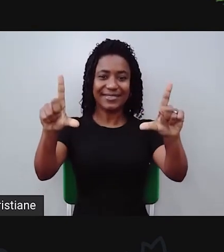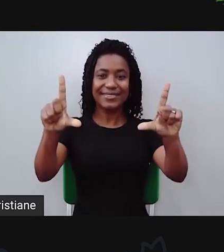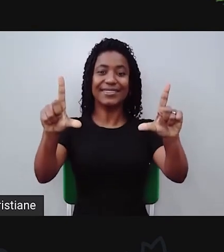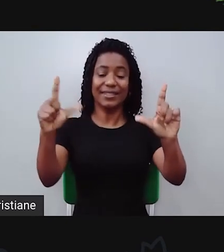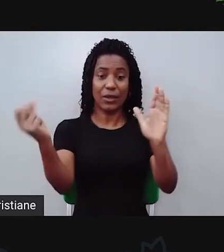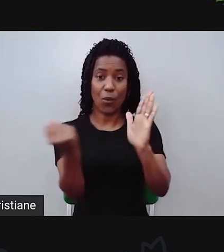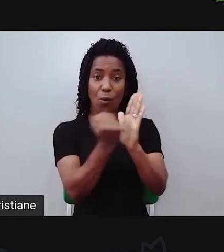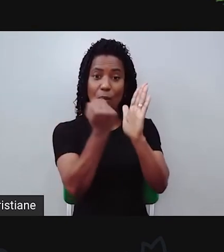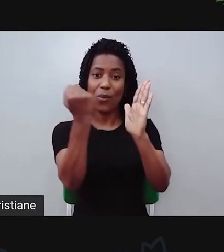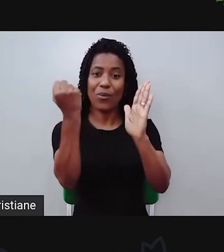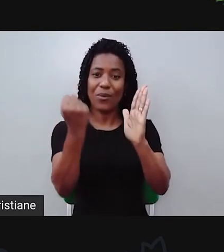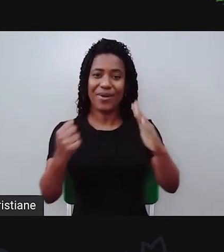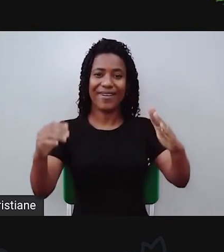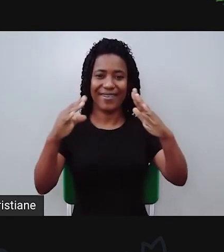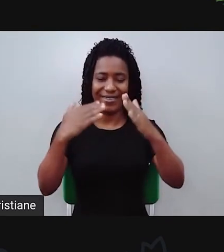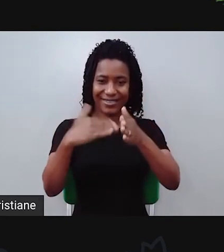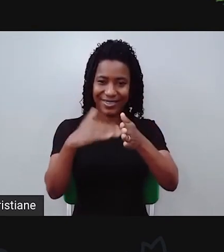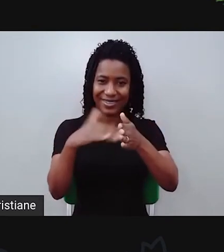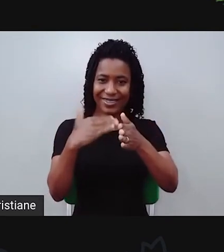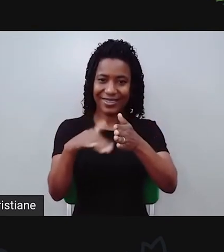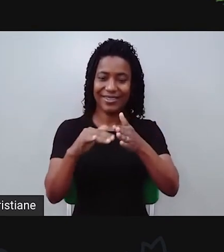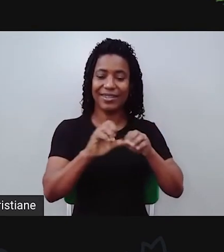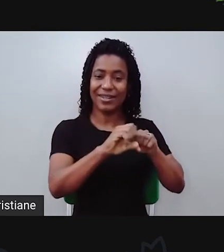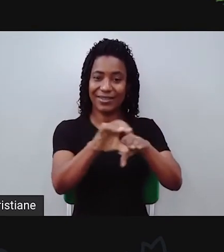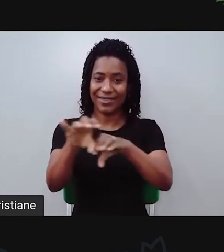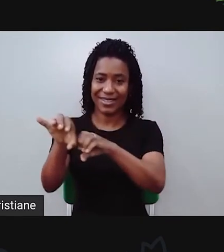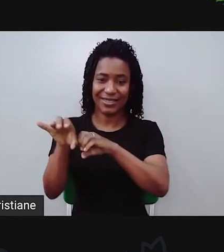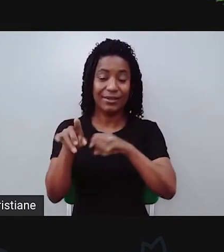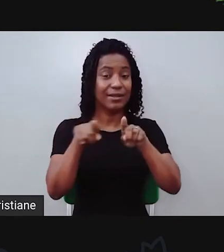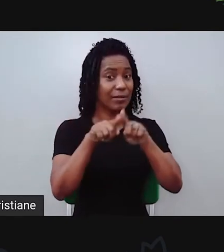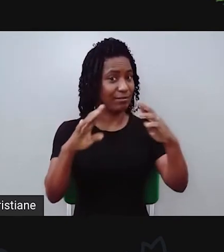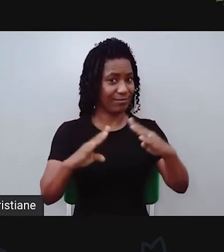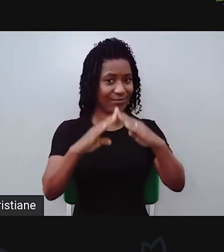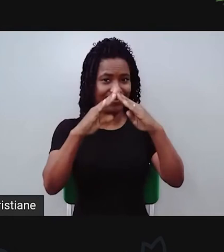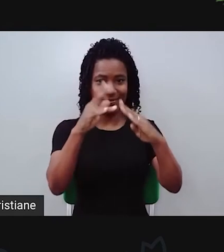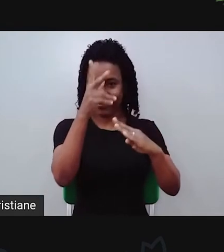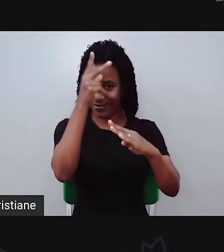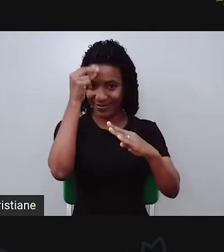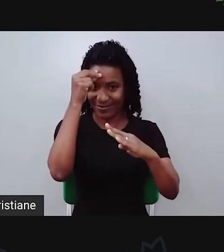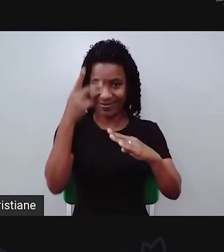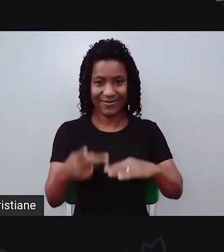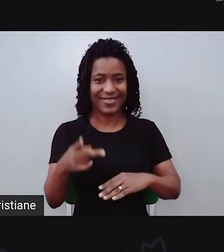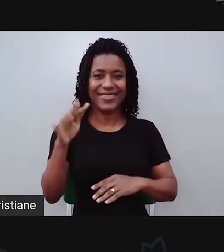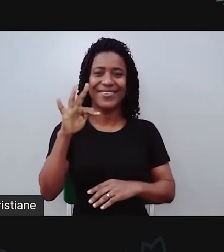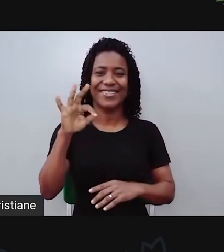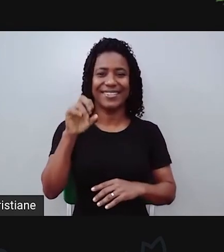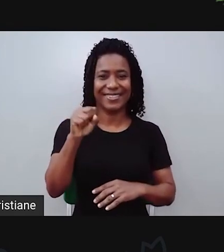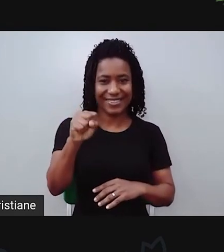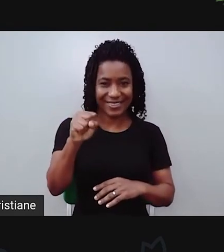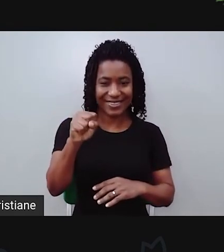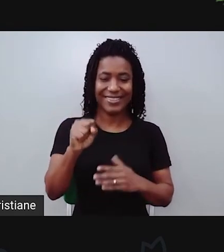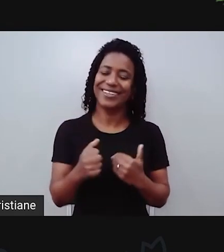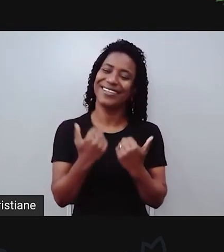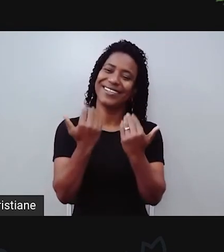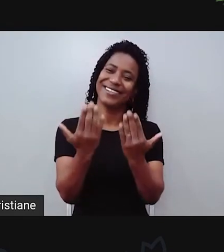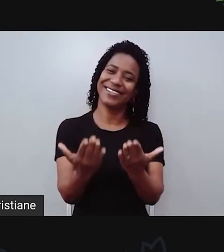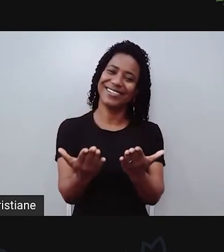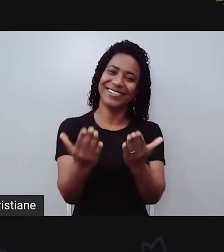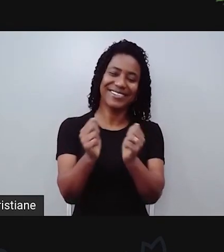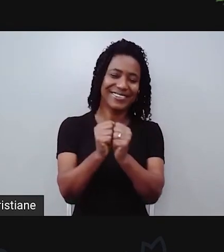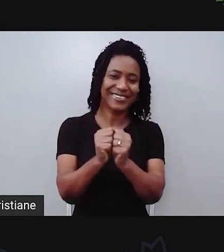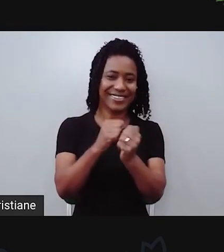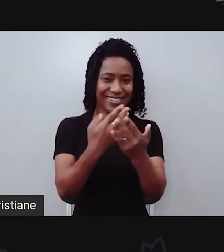logomarcas da Secretaria de Educação e da Prefeitura Municipal de Feira de Santana. E ao nosso lado, a nossa